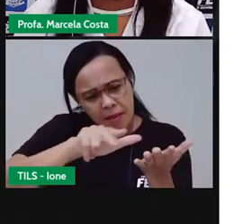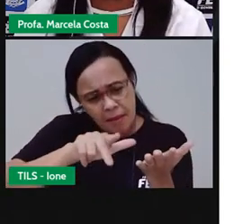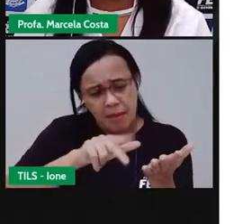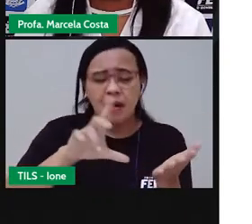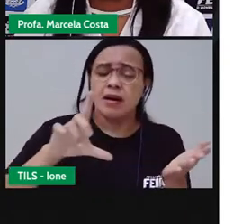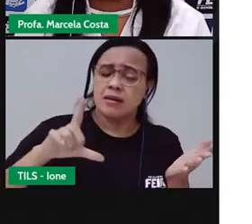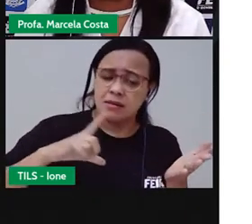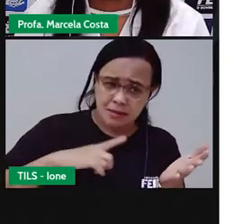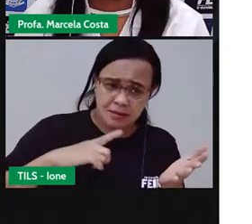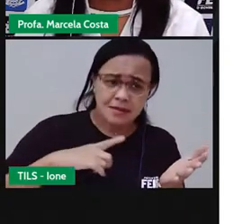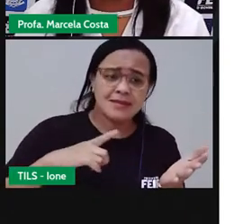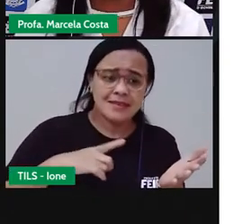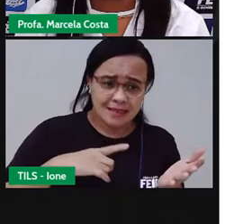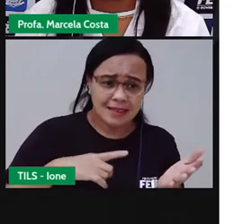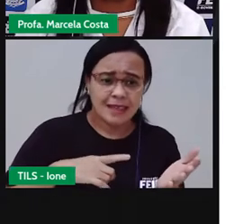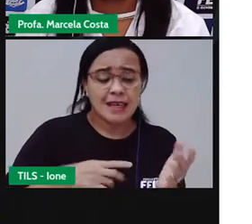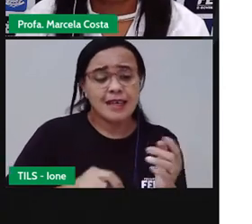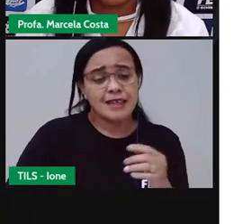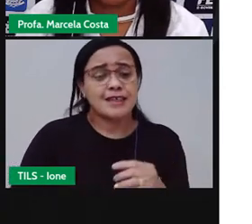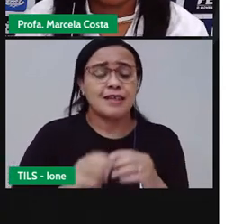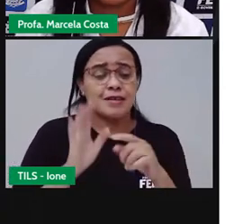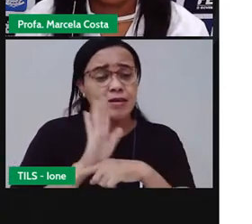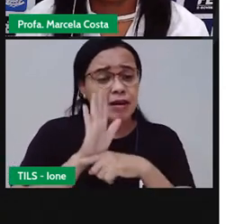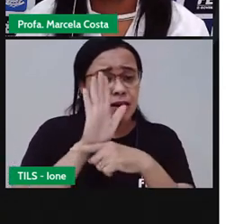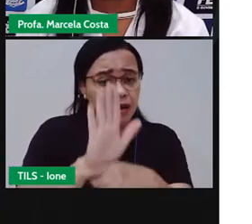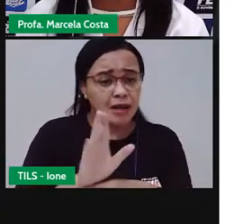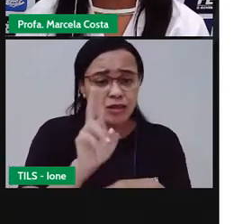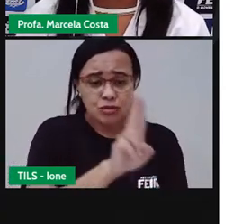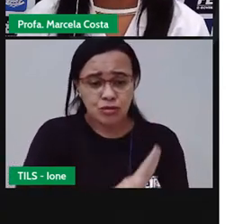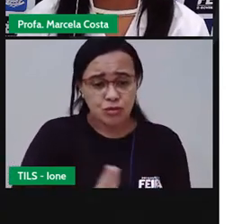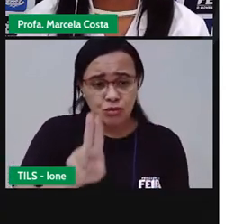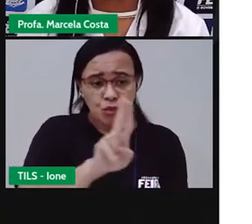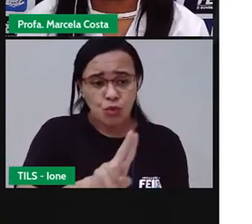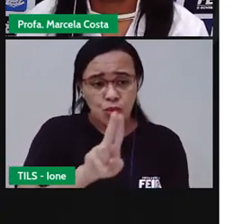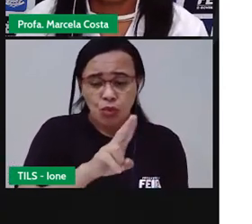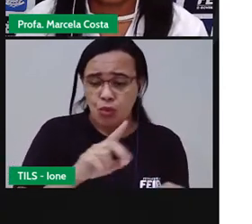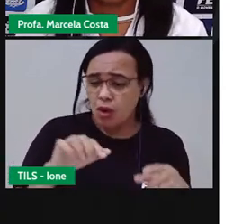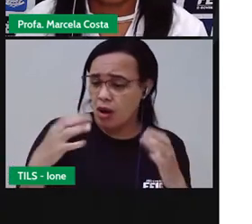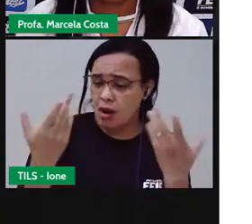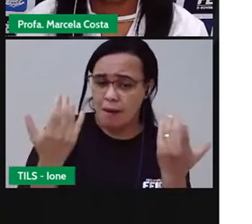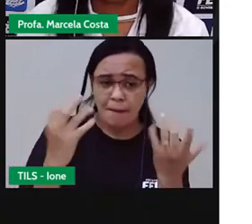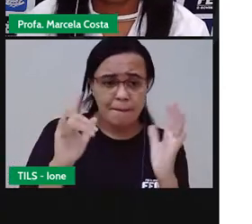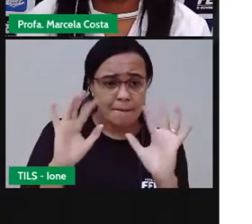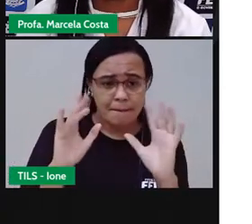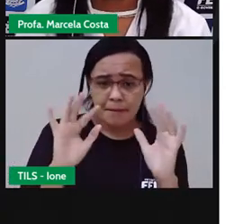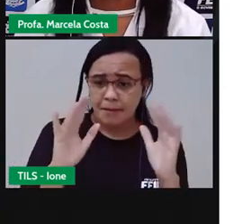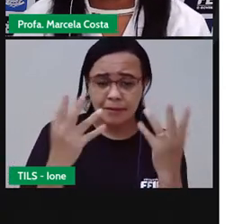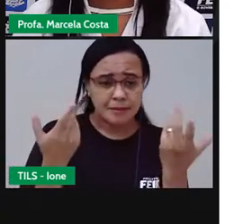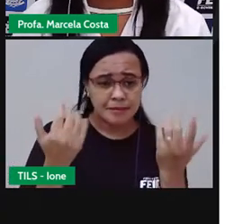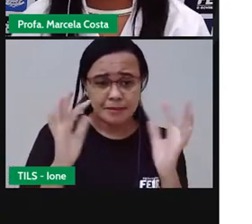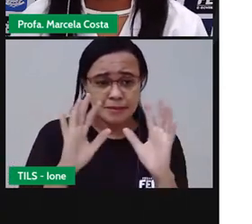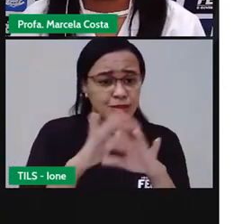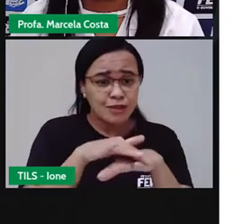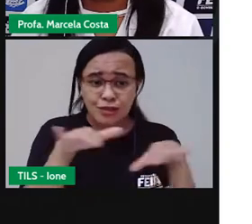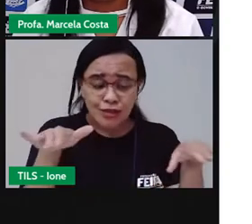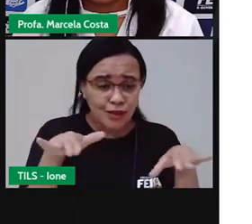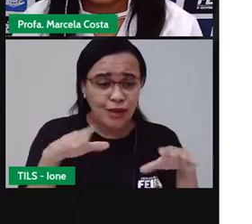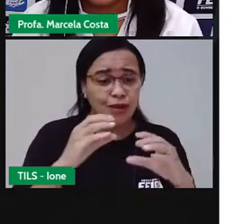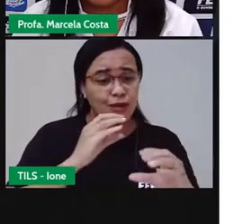pode representar só utilizando as mãos. Então, vimos que elas se comunicam, que elas também servem para